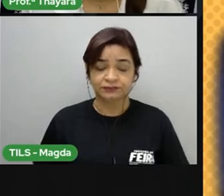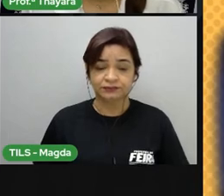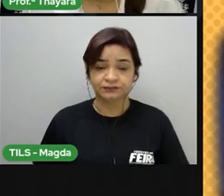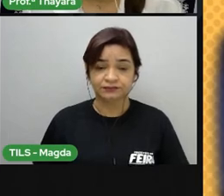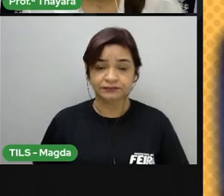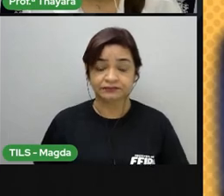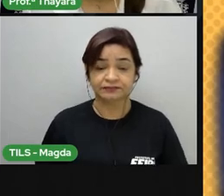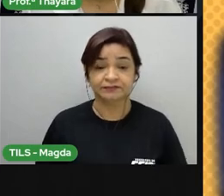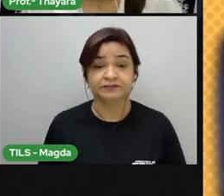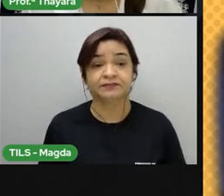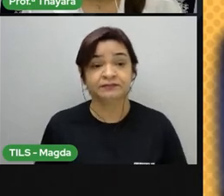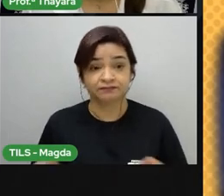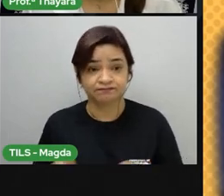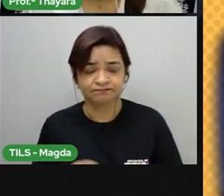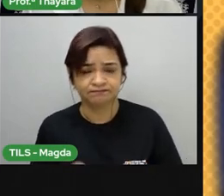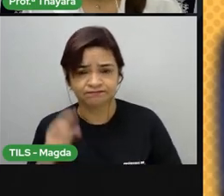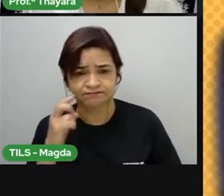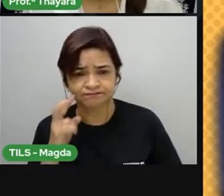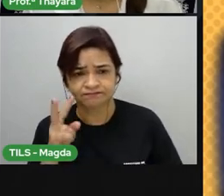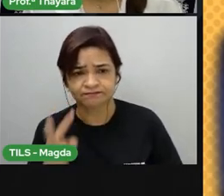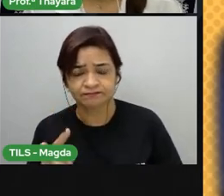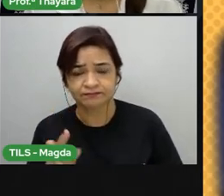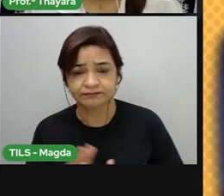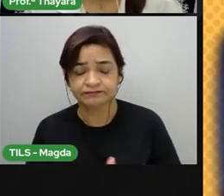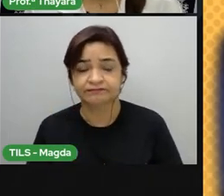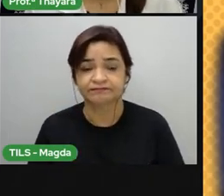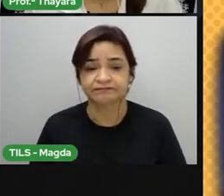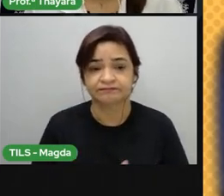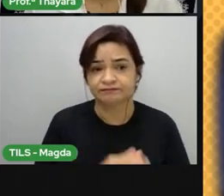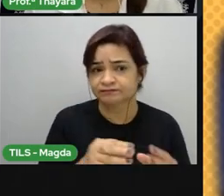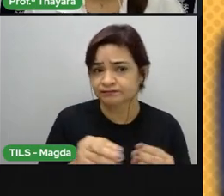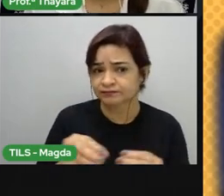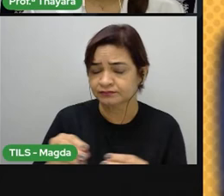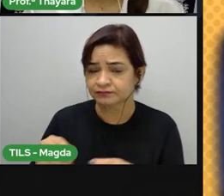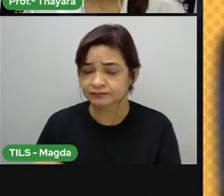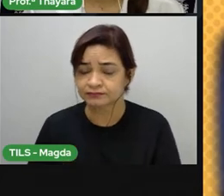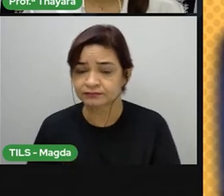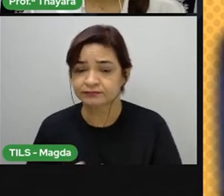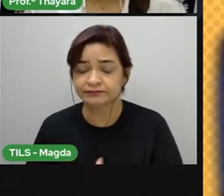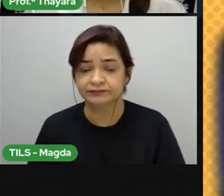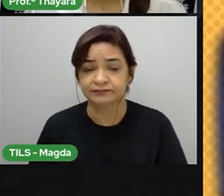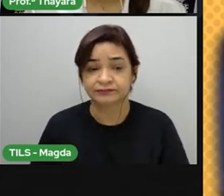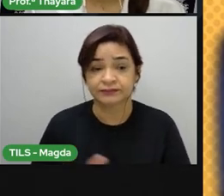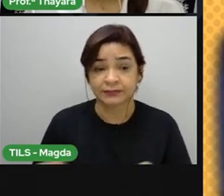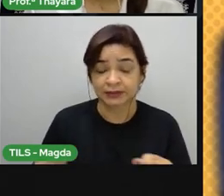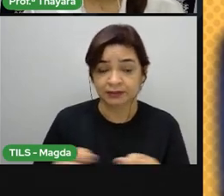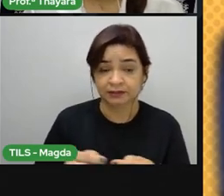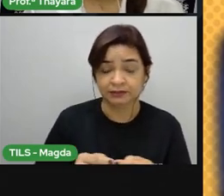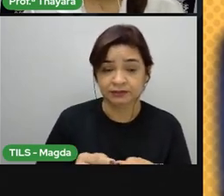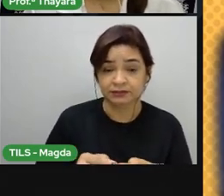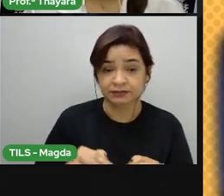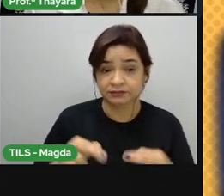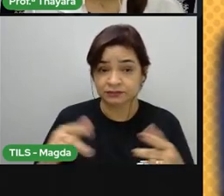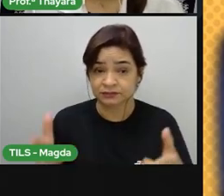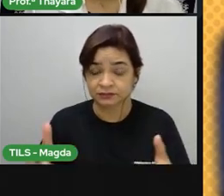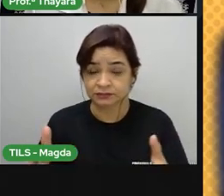Possibilitando um registro impresso da matéria orgânica, caso haja ação combinada de outros fatores.